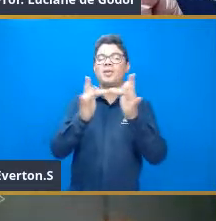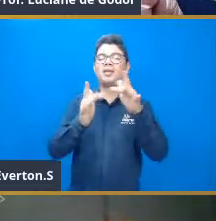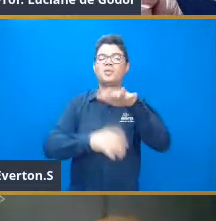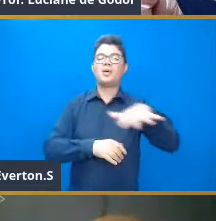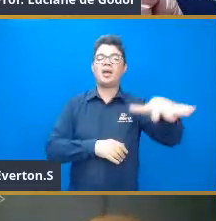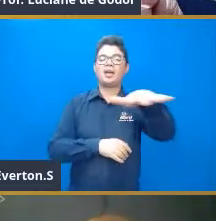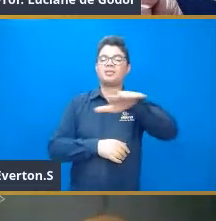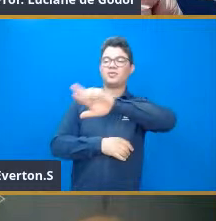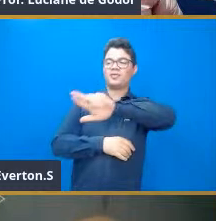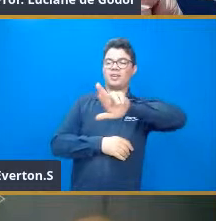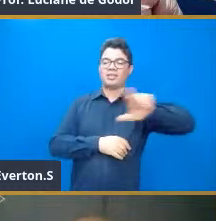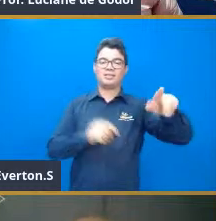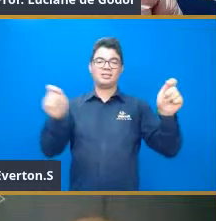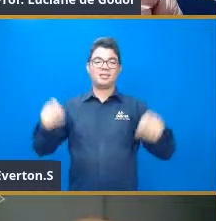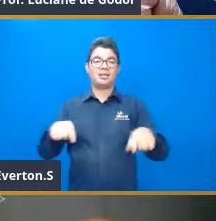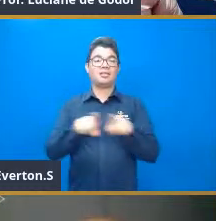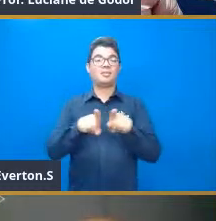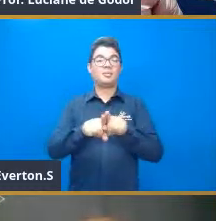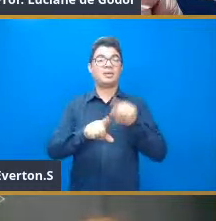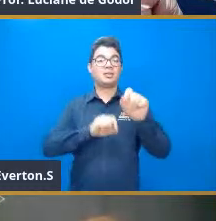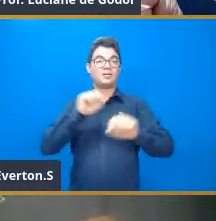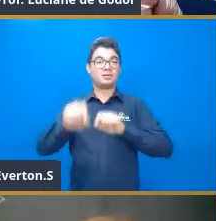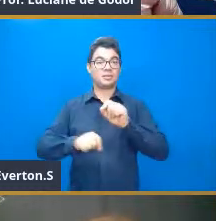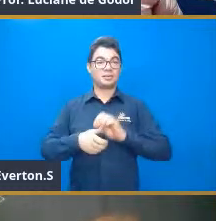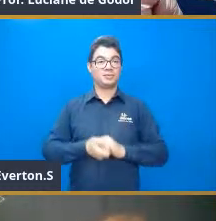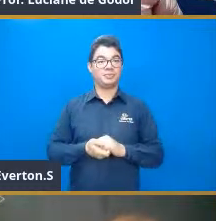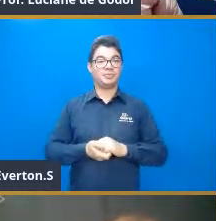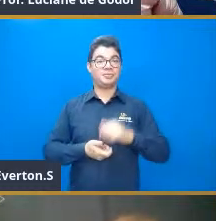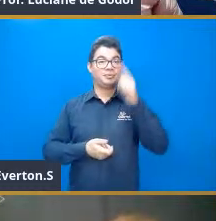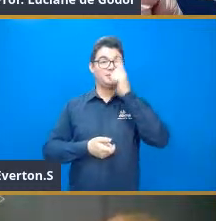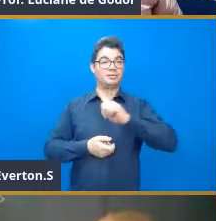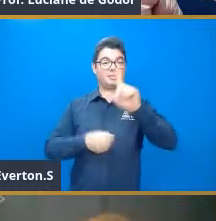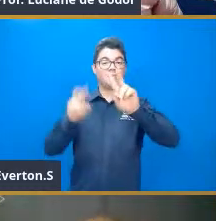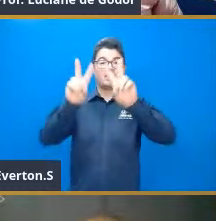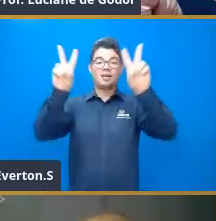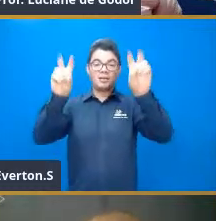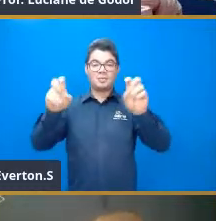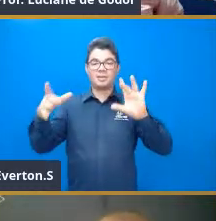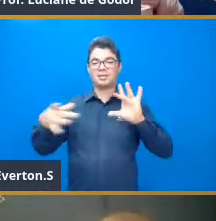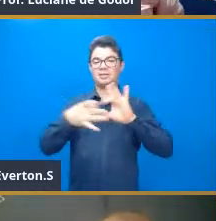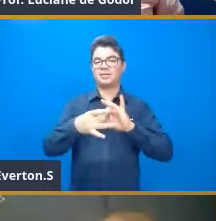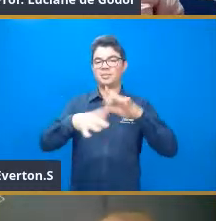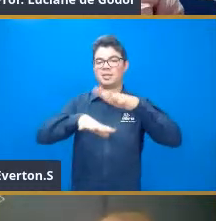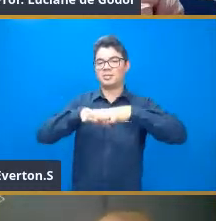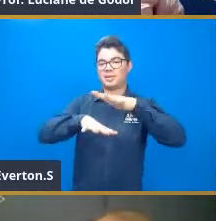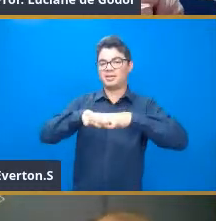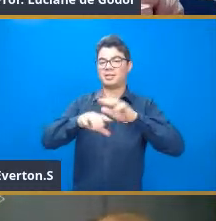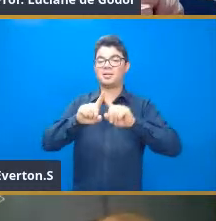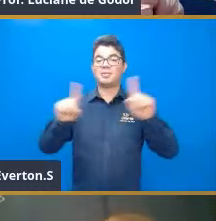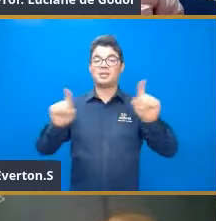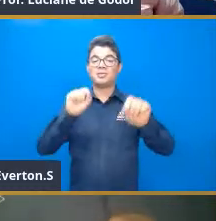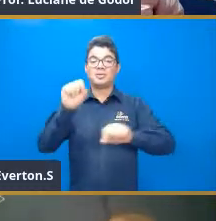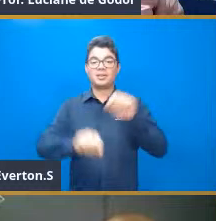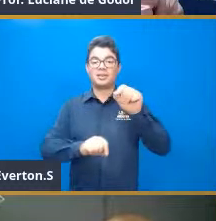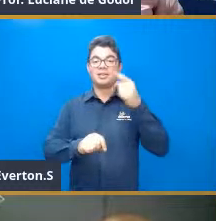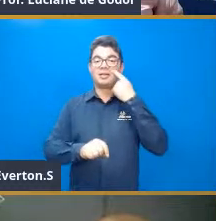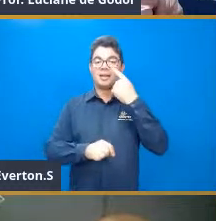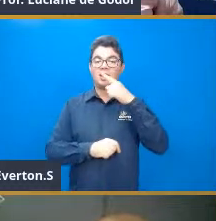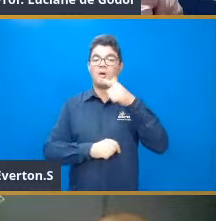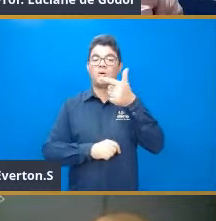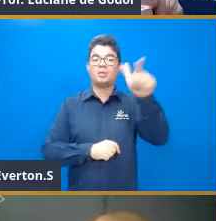E é bacana não só lidar com temas relacionados à matemática, mas também com temas relacionados a outras áreas também.